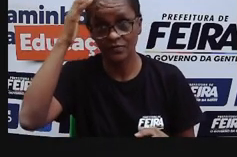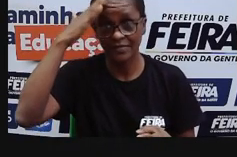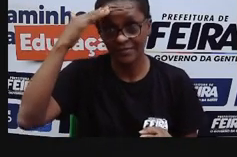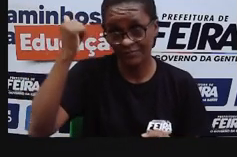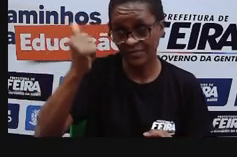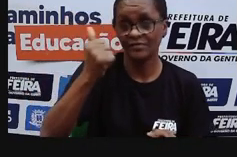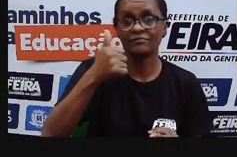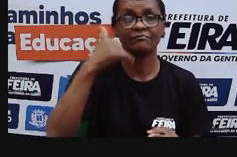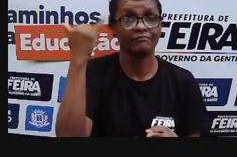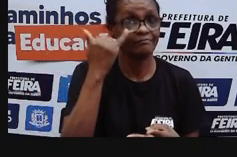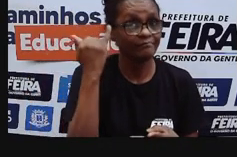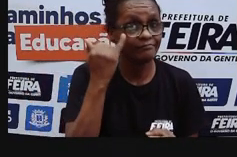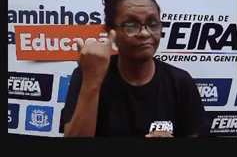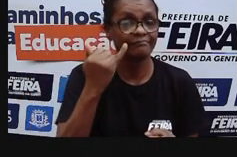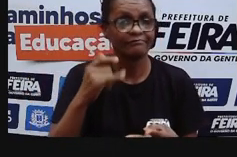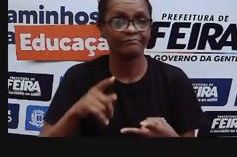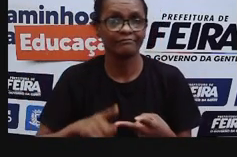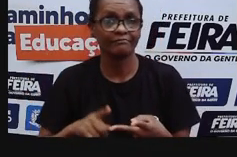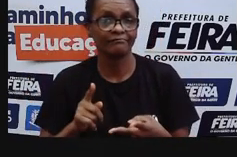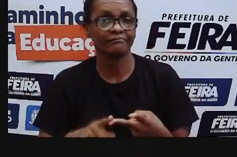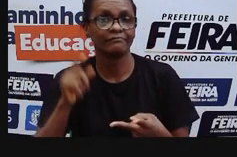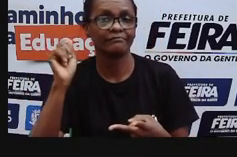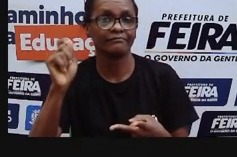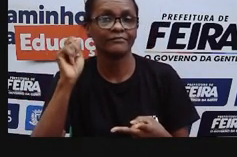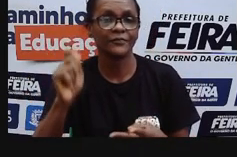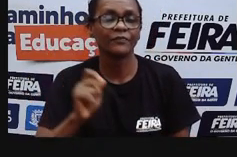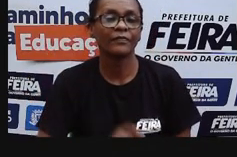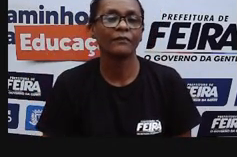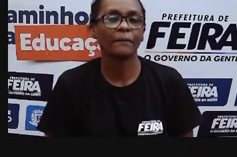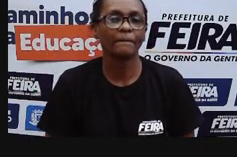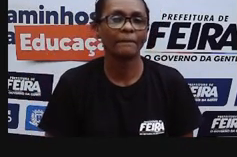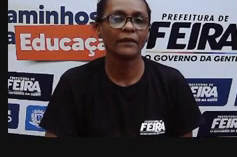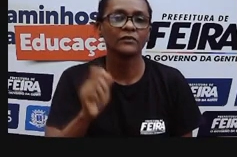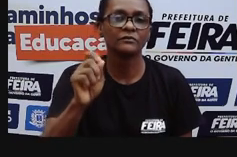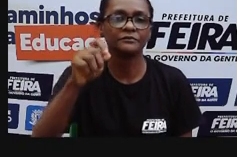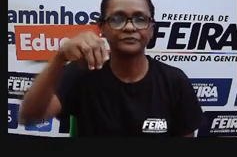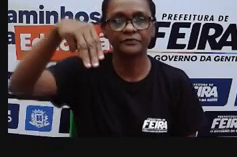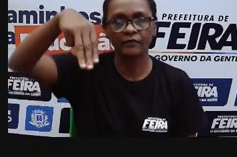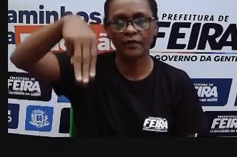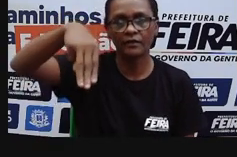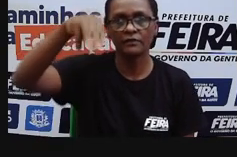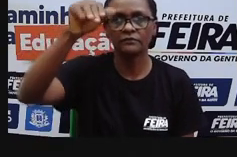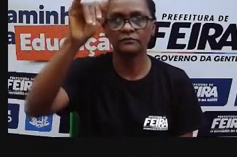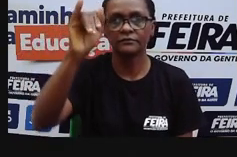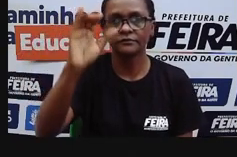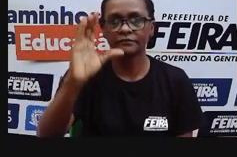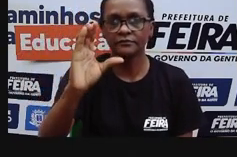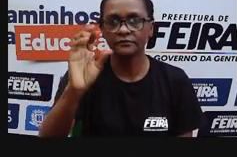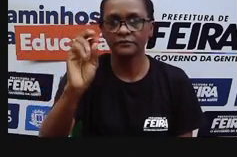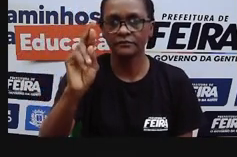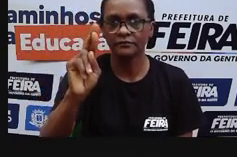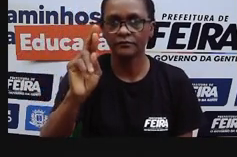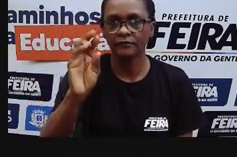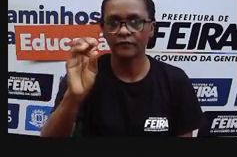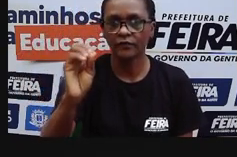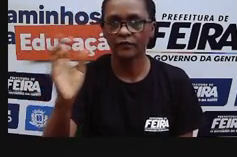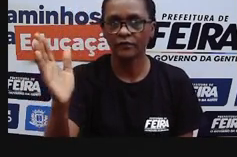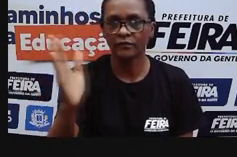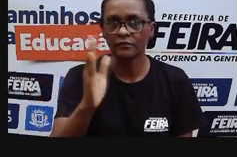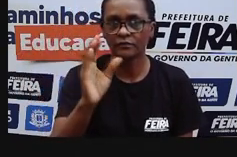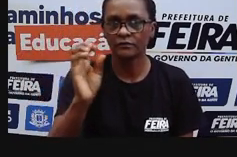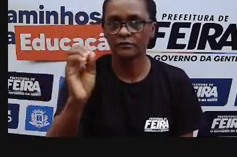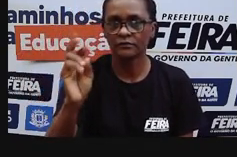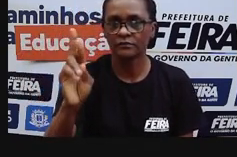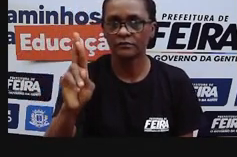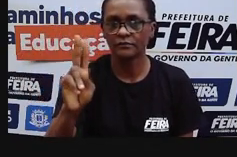E aí, o que são esses micro-organismos? Os-organismos, os organismos a gente já até estudou,